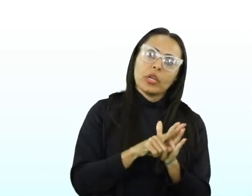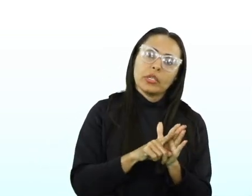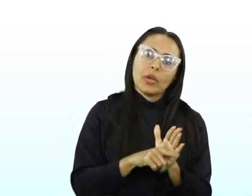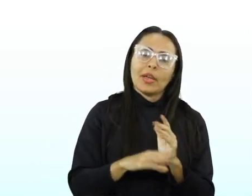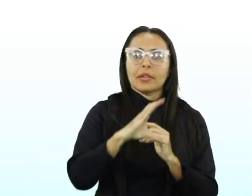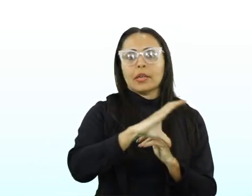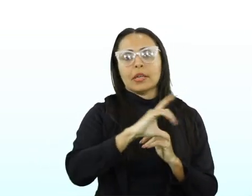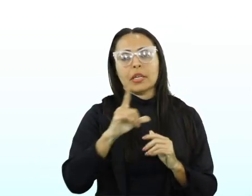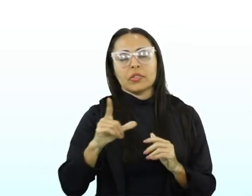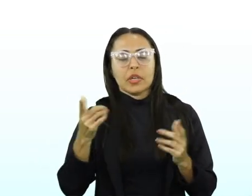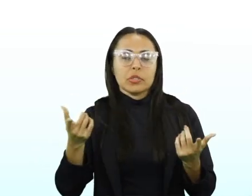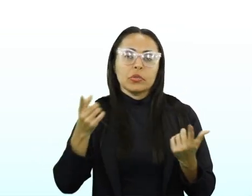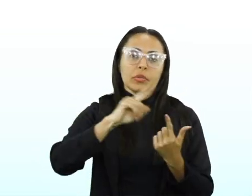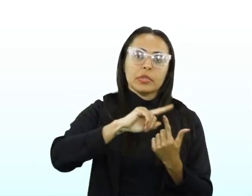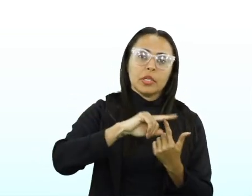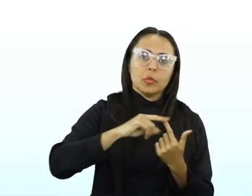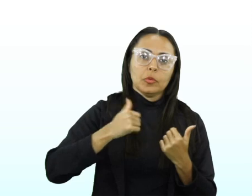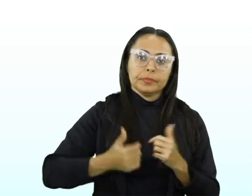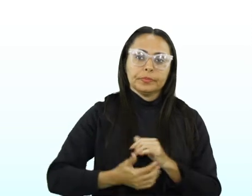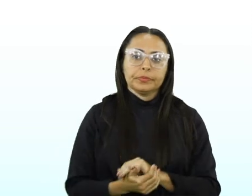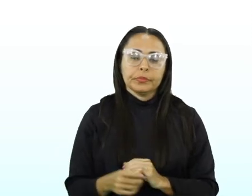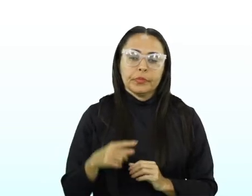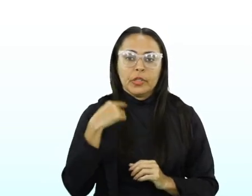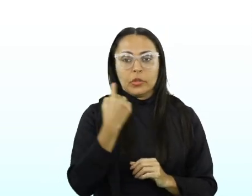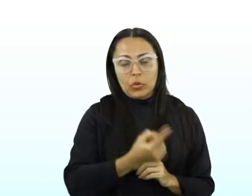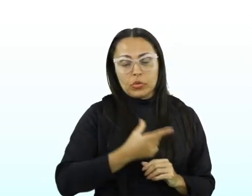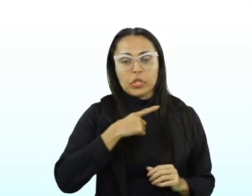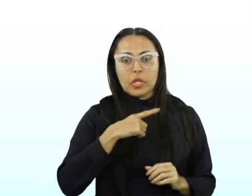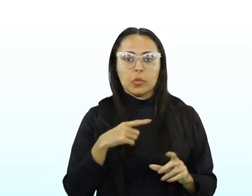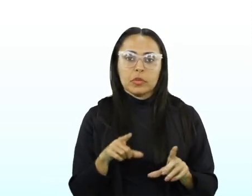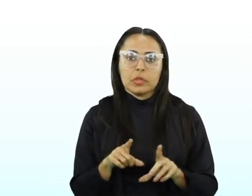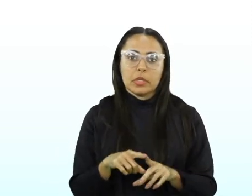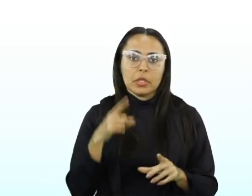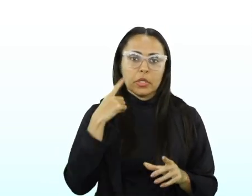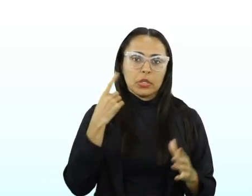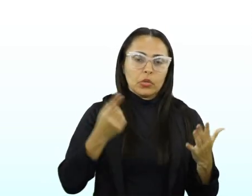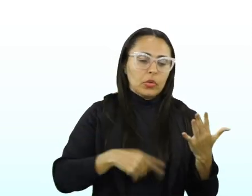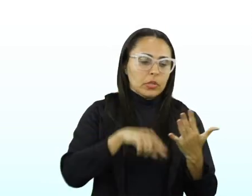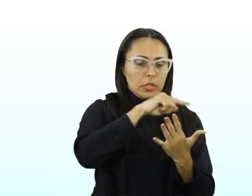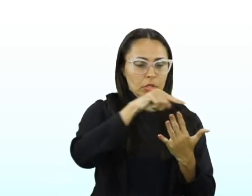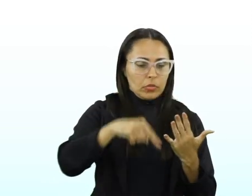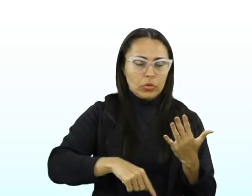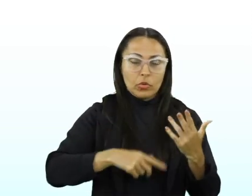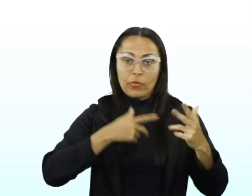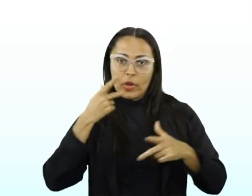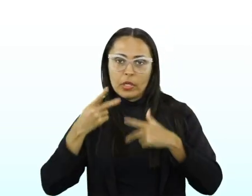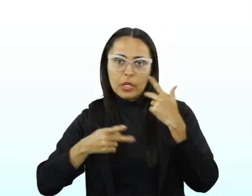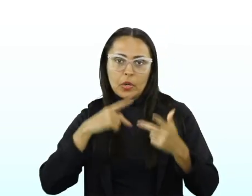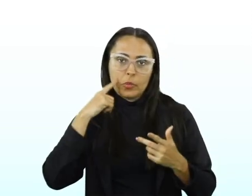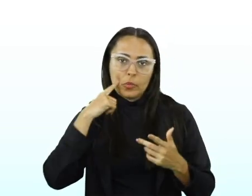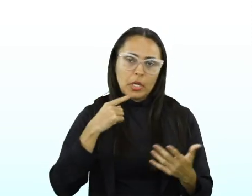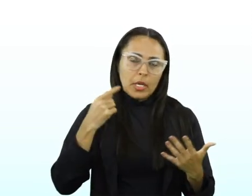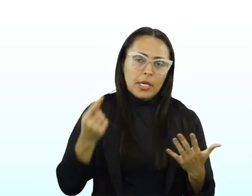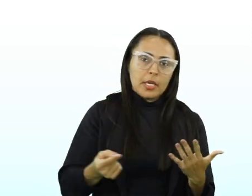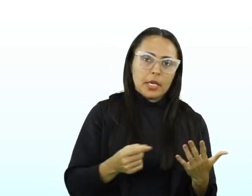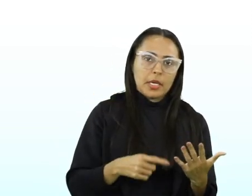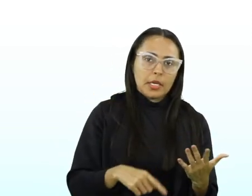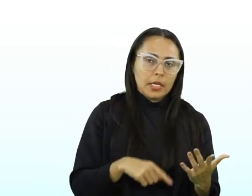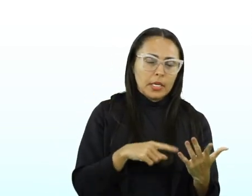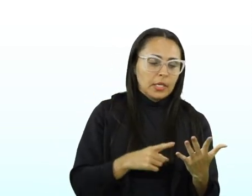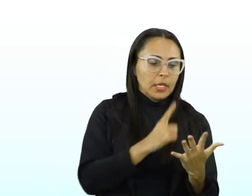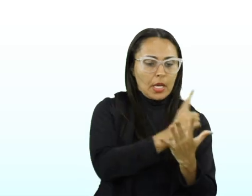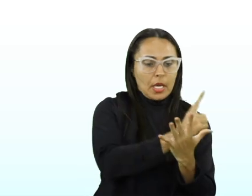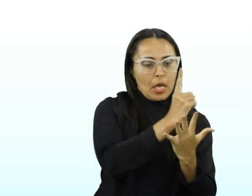classificação dos tipos, tá? Então, nós temos os tipos, que são aqueles cinco que nós falamos aqui, e cada tipo desse vai